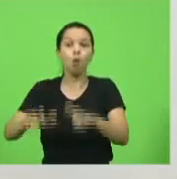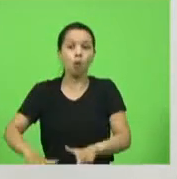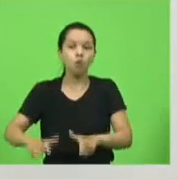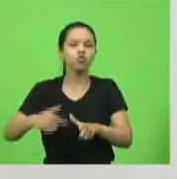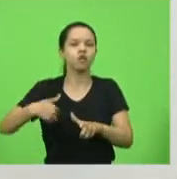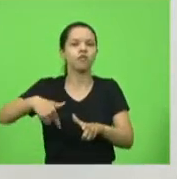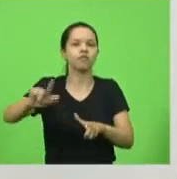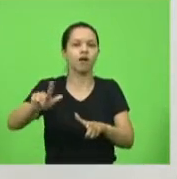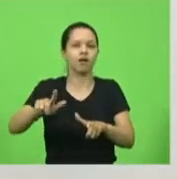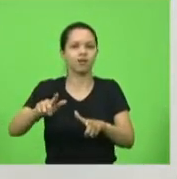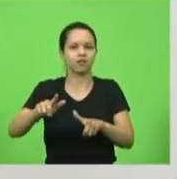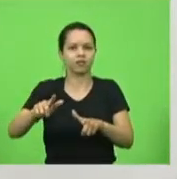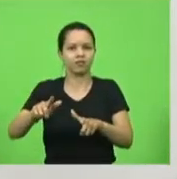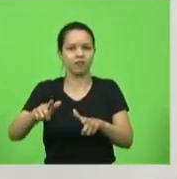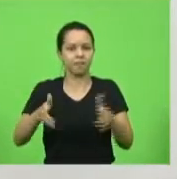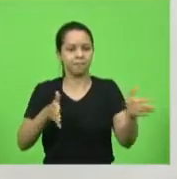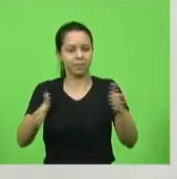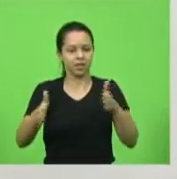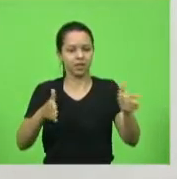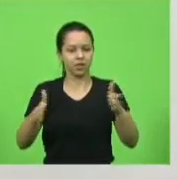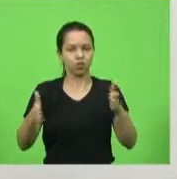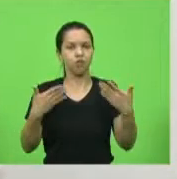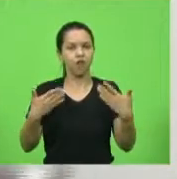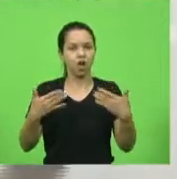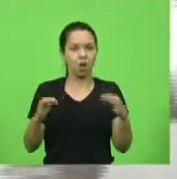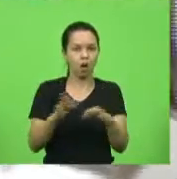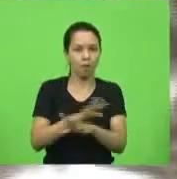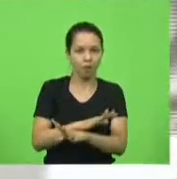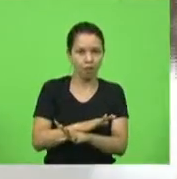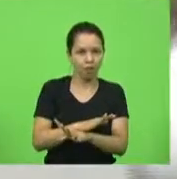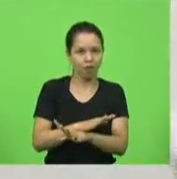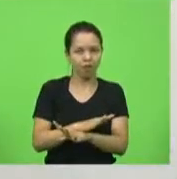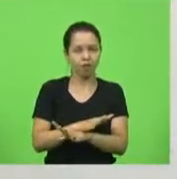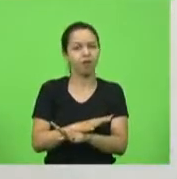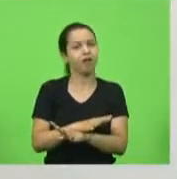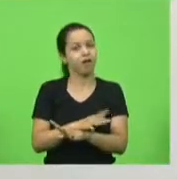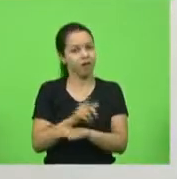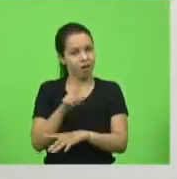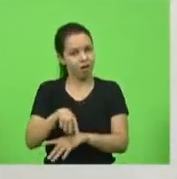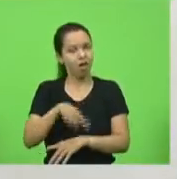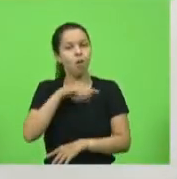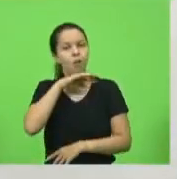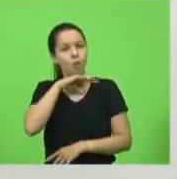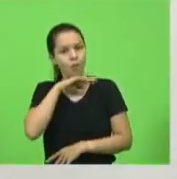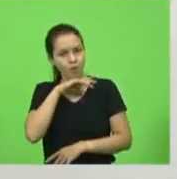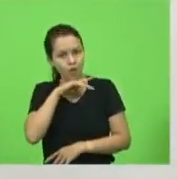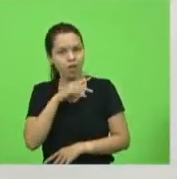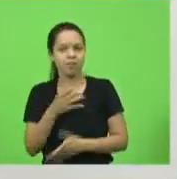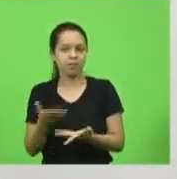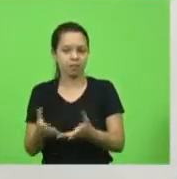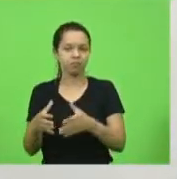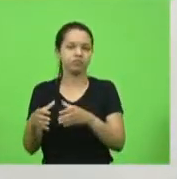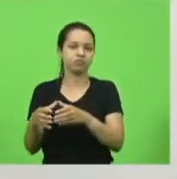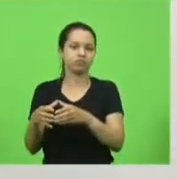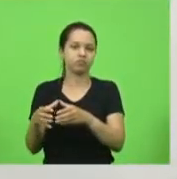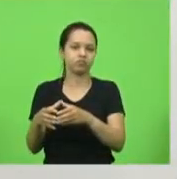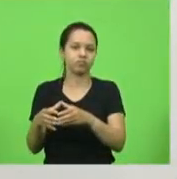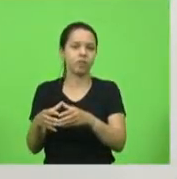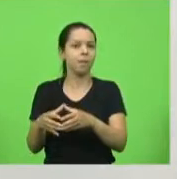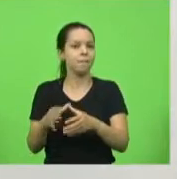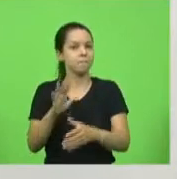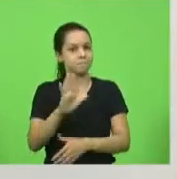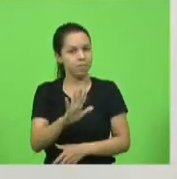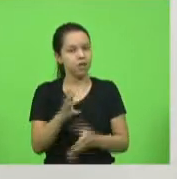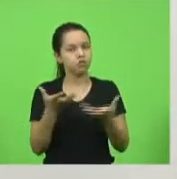Operação Veraneio. E isso é muito ruim para a corporação. Mas eu queria falar,